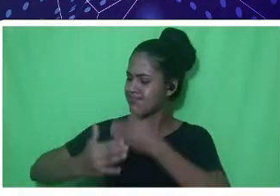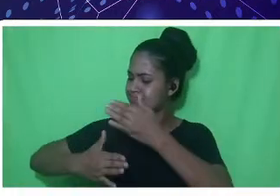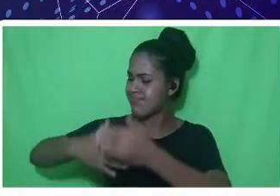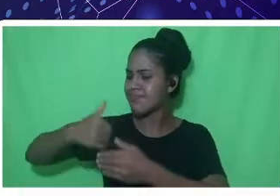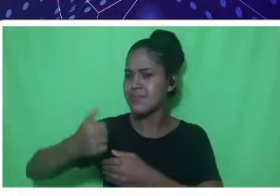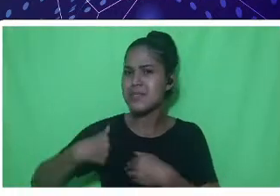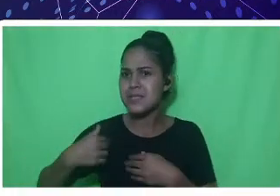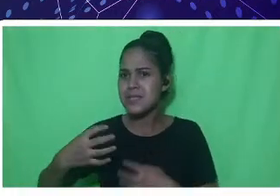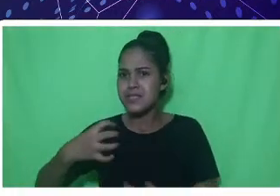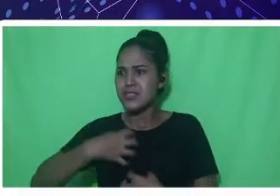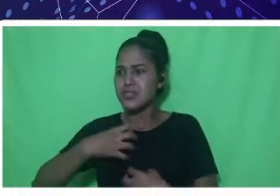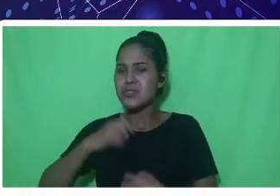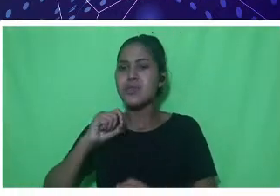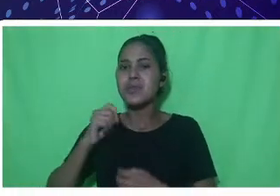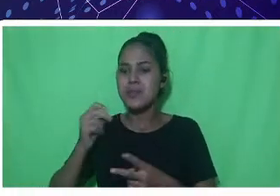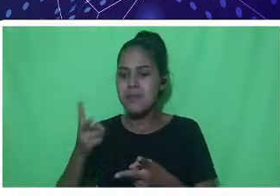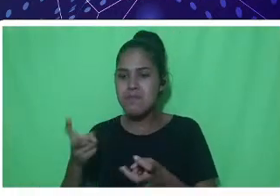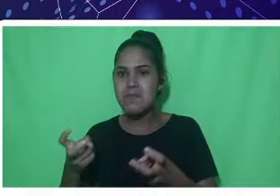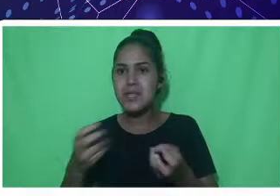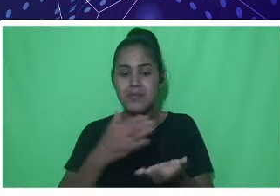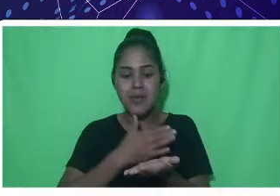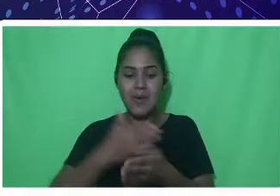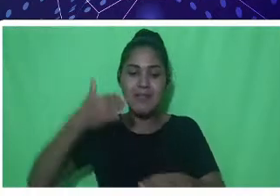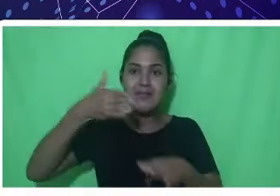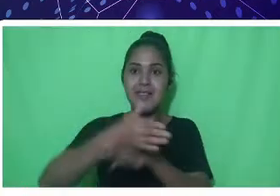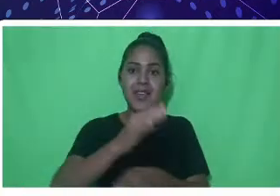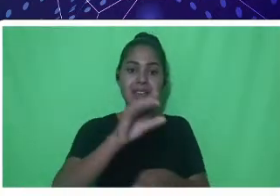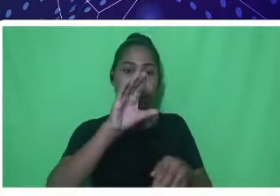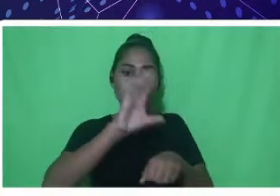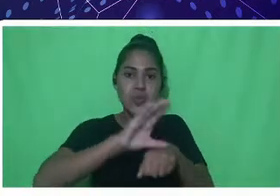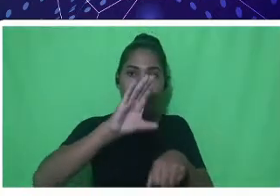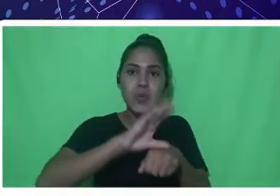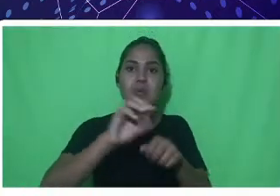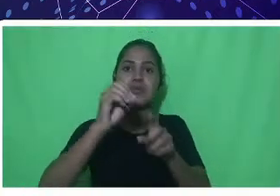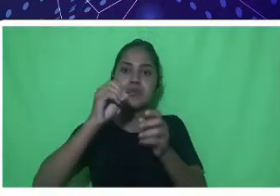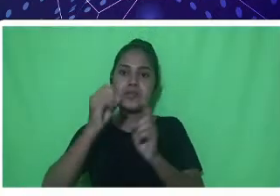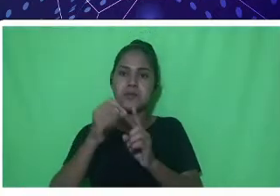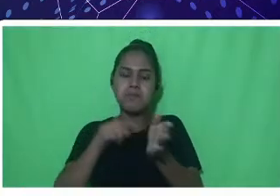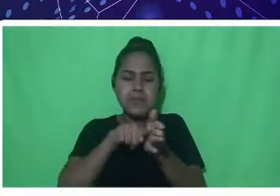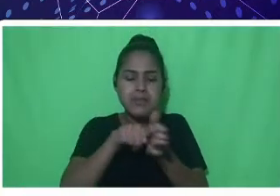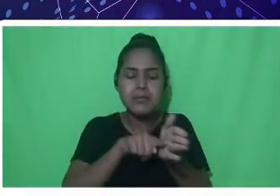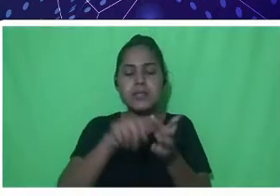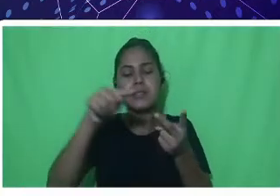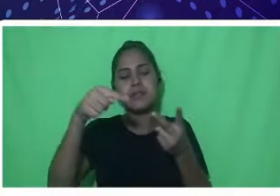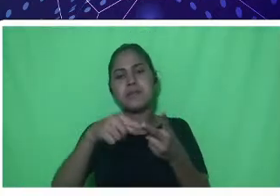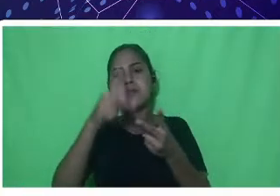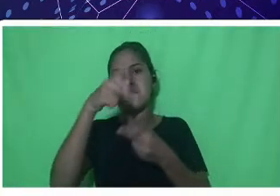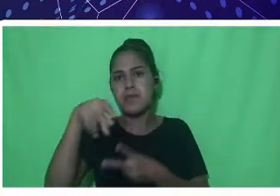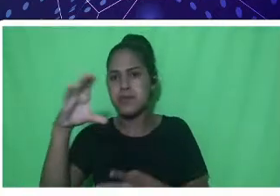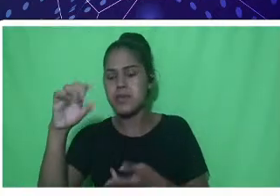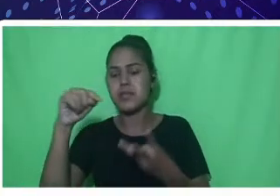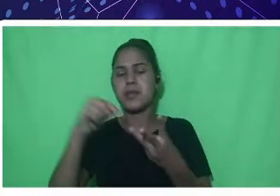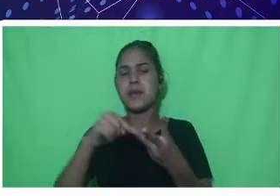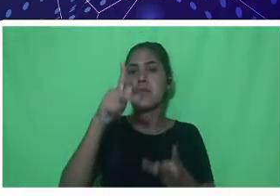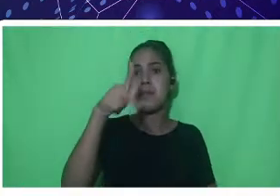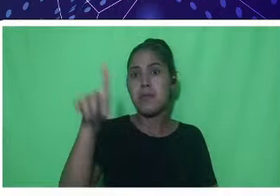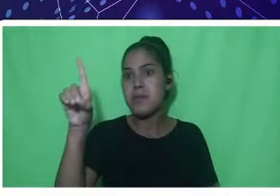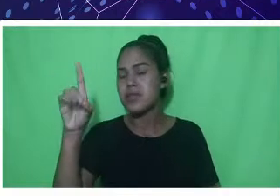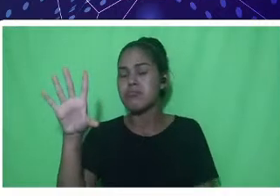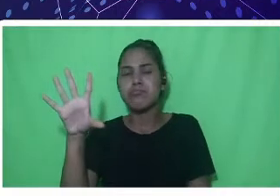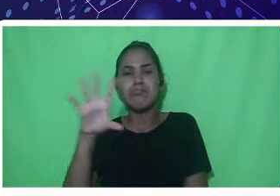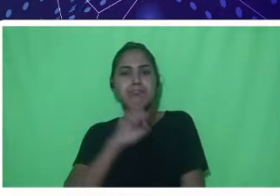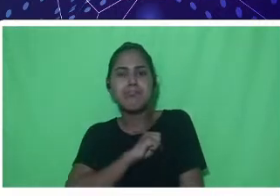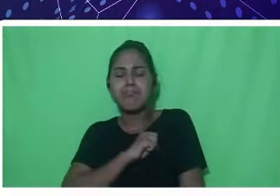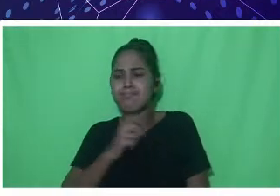introduzida nos grupos de pesquisa, PIBIC, extensão, aulas práticas, eu consegui ver o potencial do